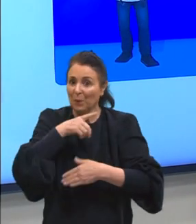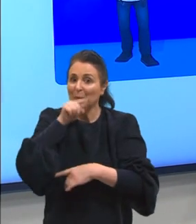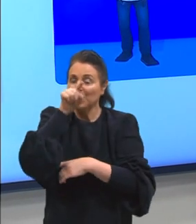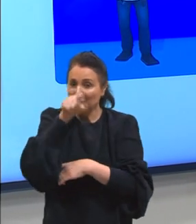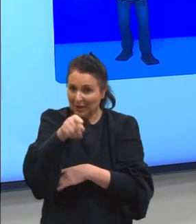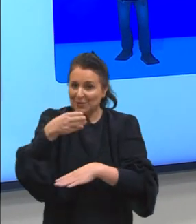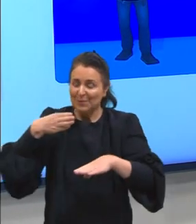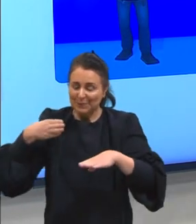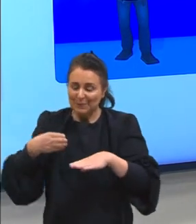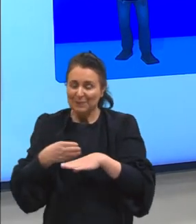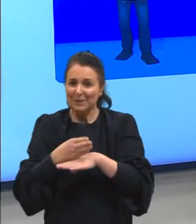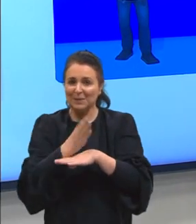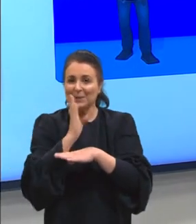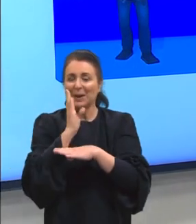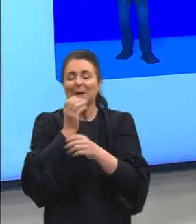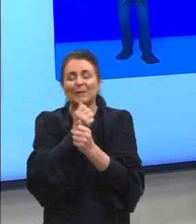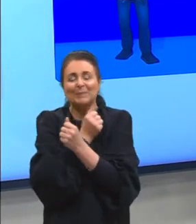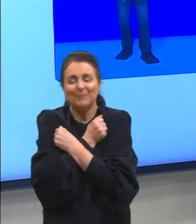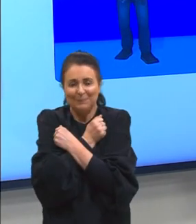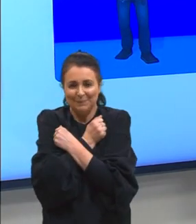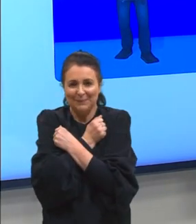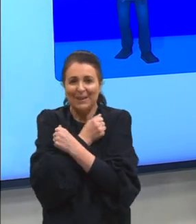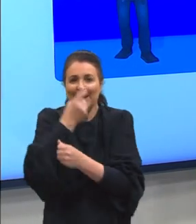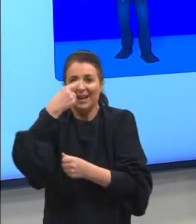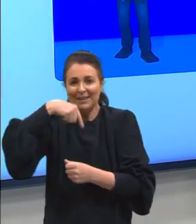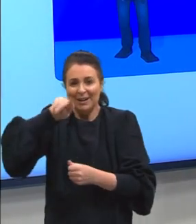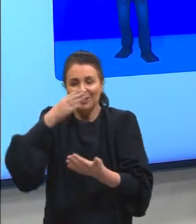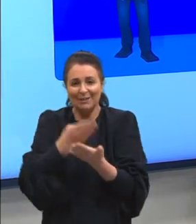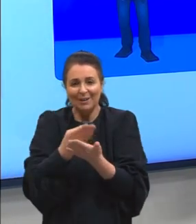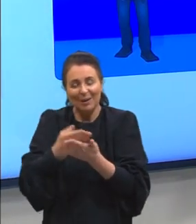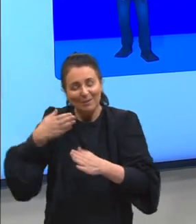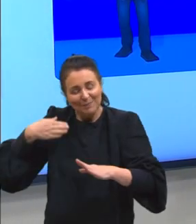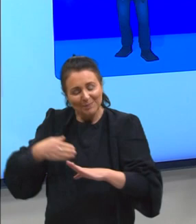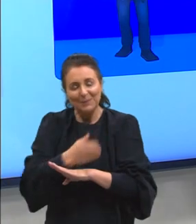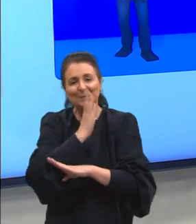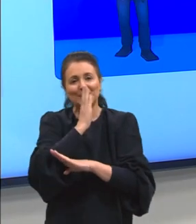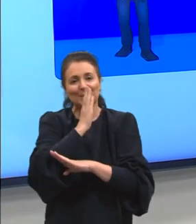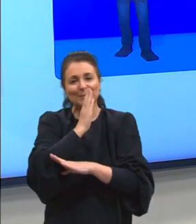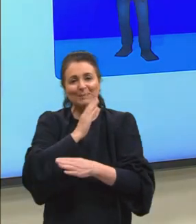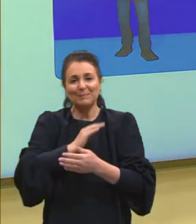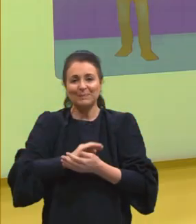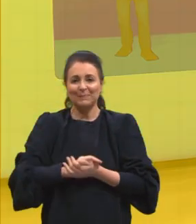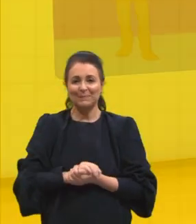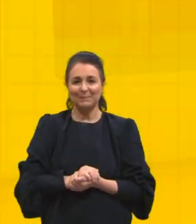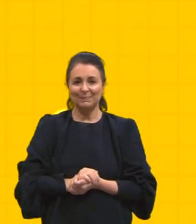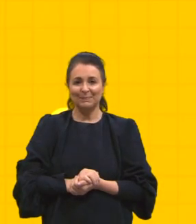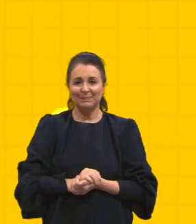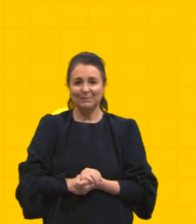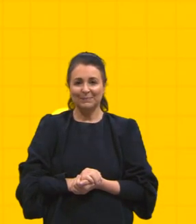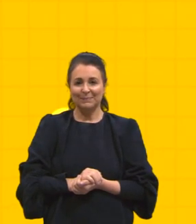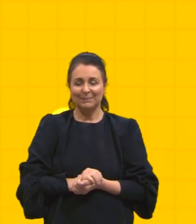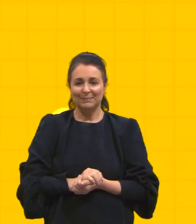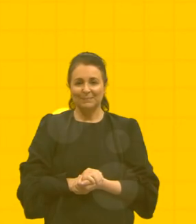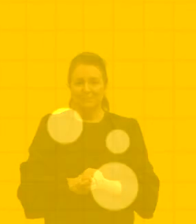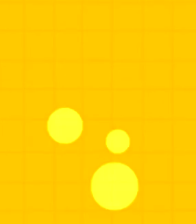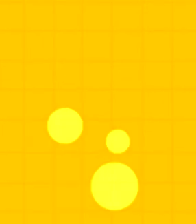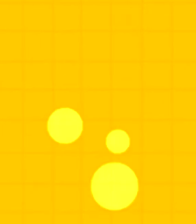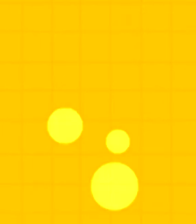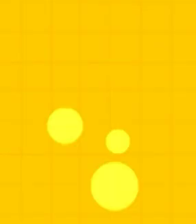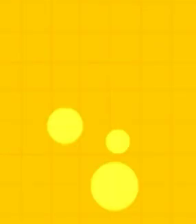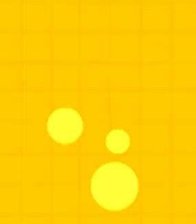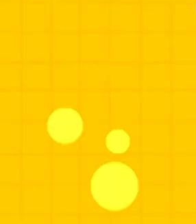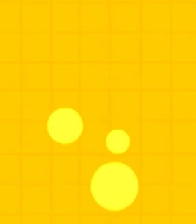no ensino superior. Um grande abraço. Até a próxima aula. E partiu o passado. E